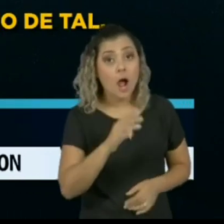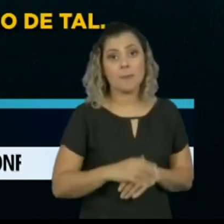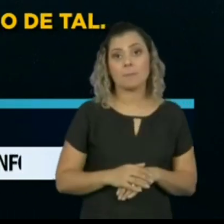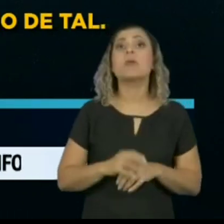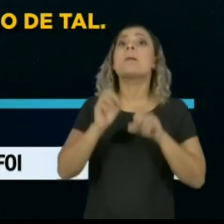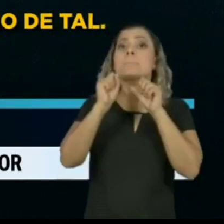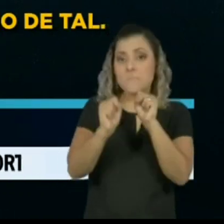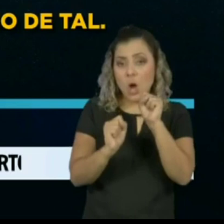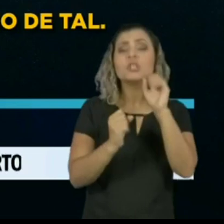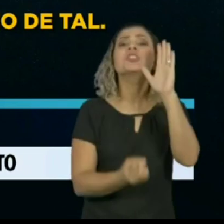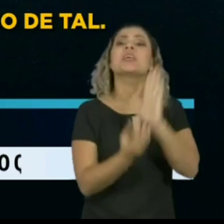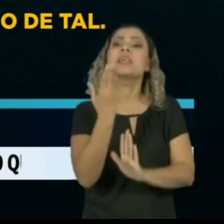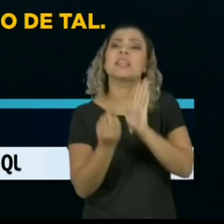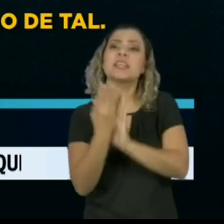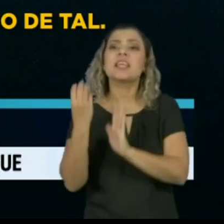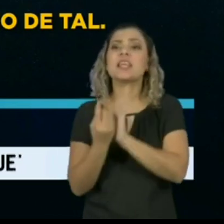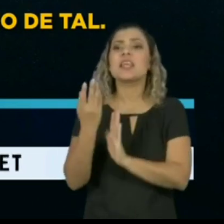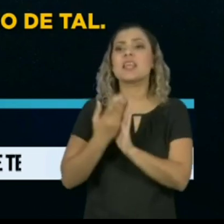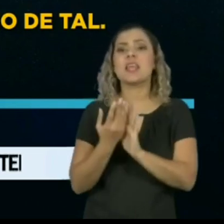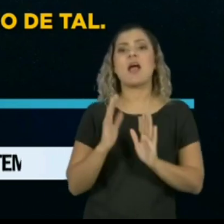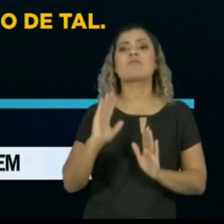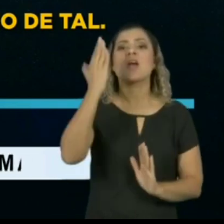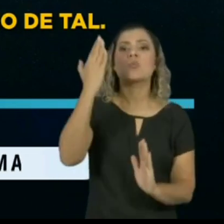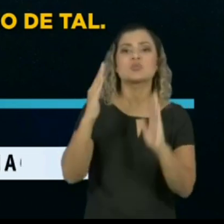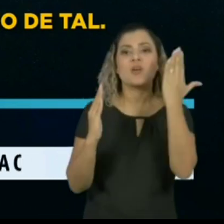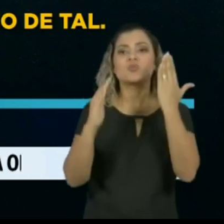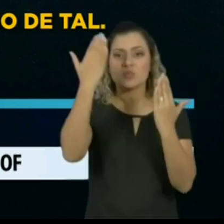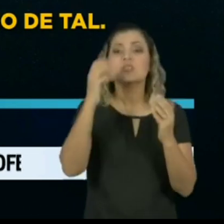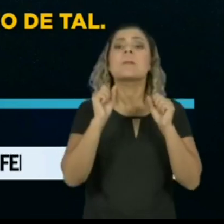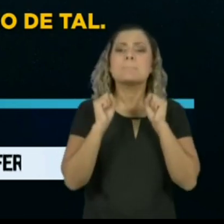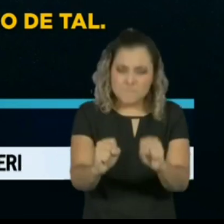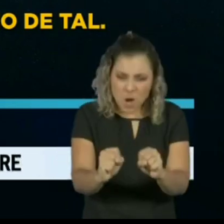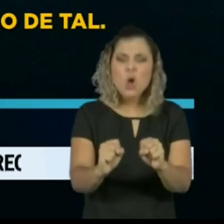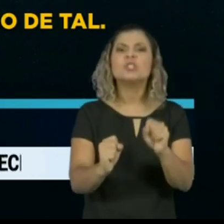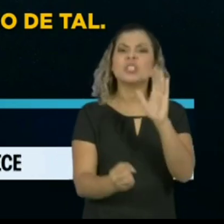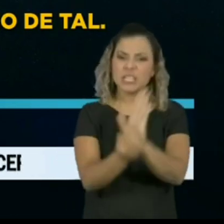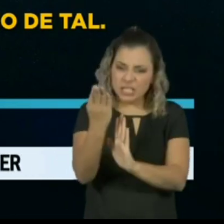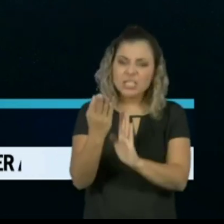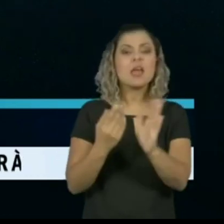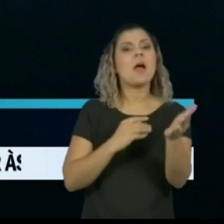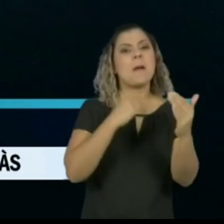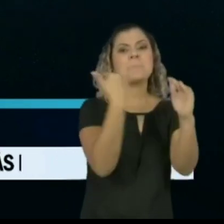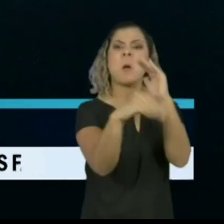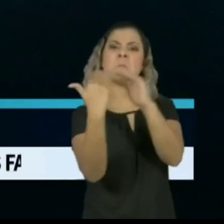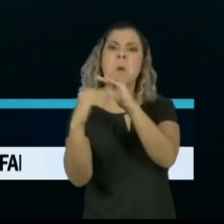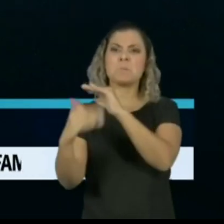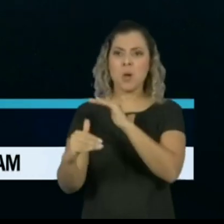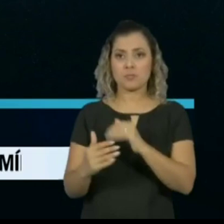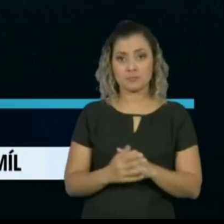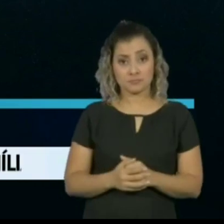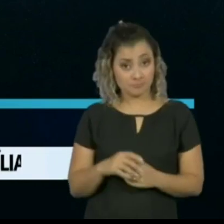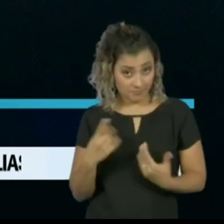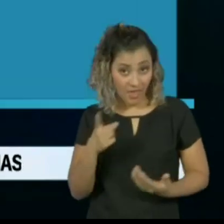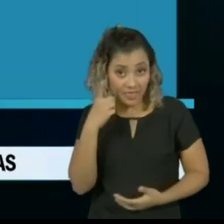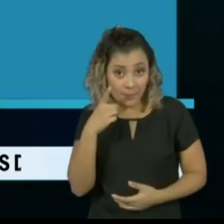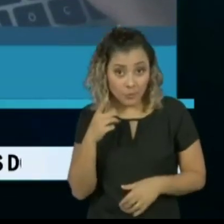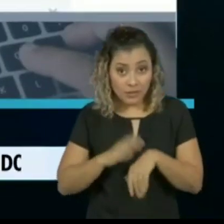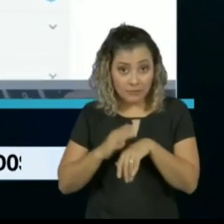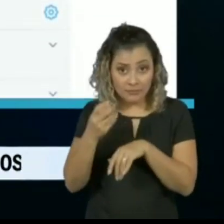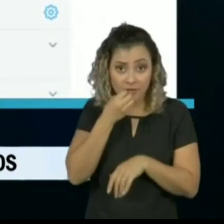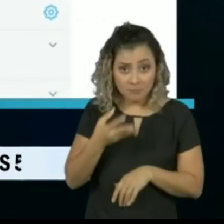cria mais uns perfis falsos aí para atacar por onde tal. Você acha que ia pegar mal para essa deputada?